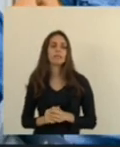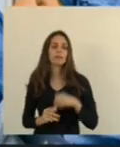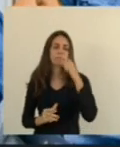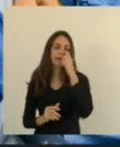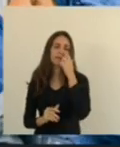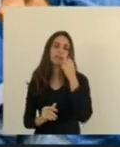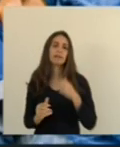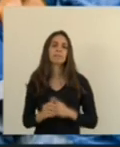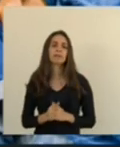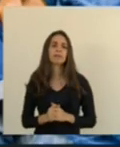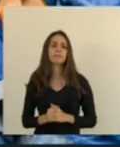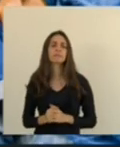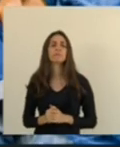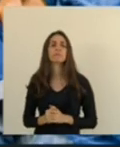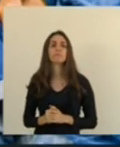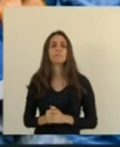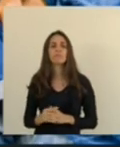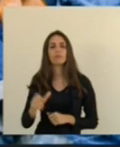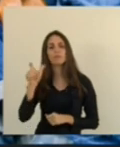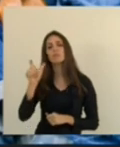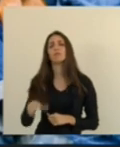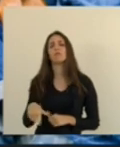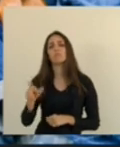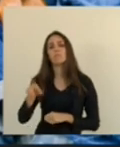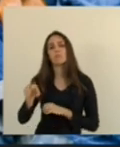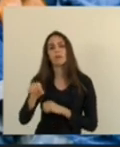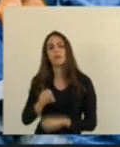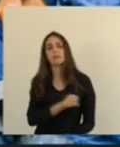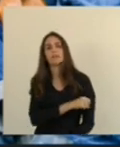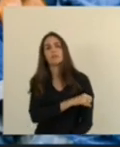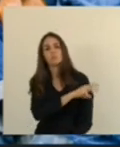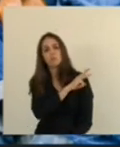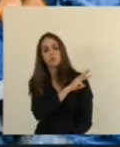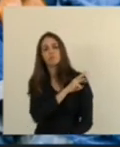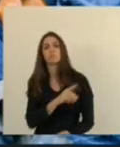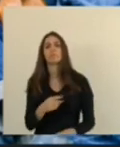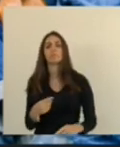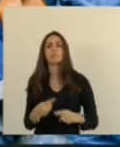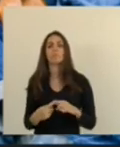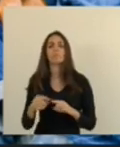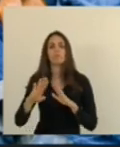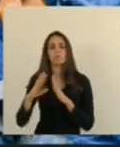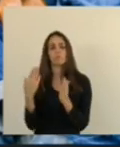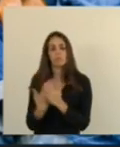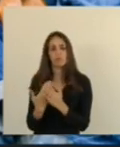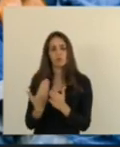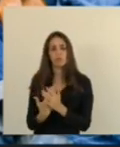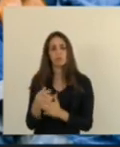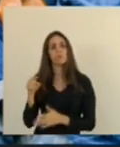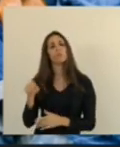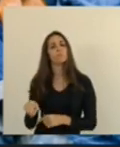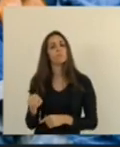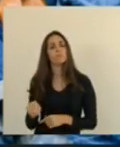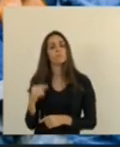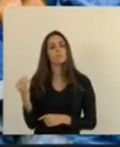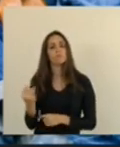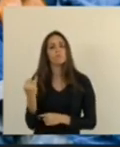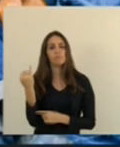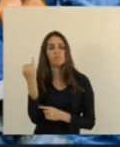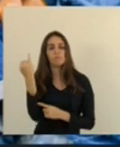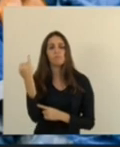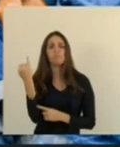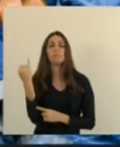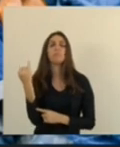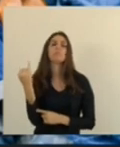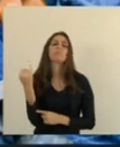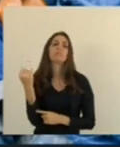falha a memória, do ensino médio. e essa escola importantíssima, que a escola de